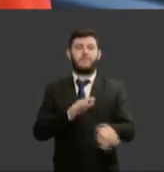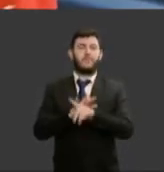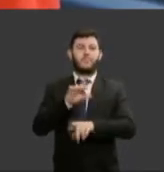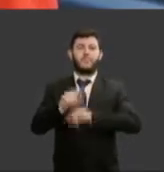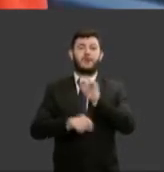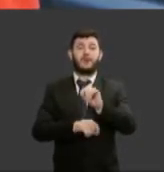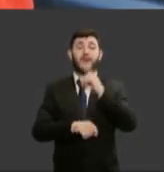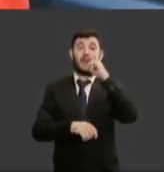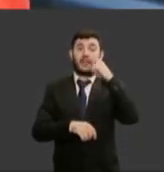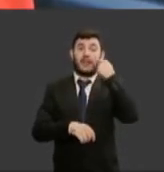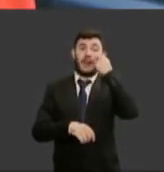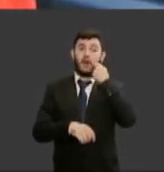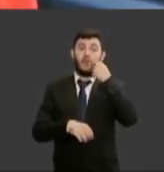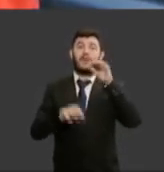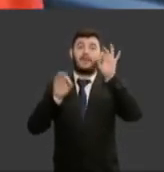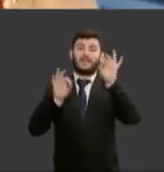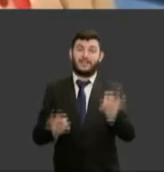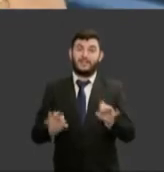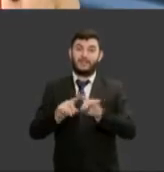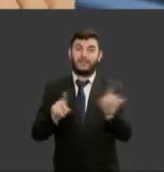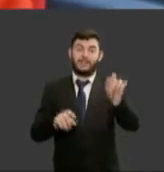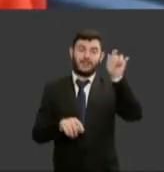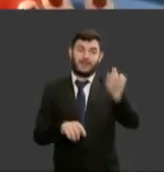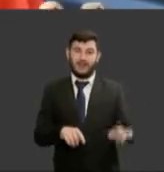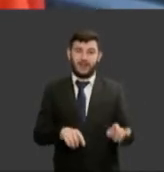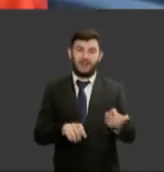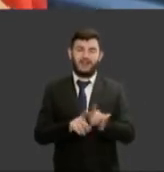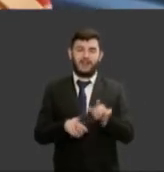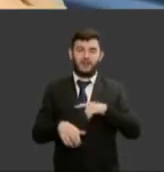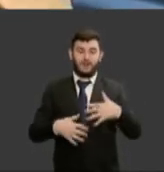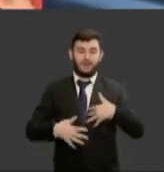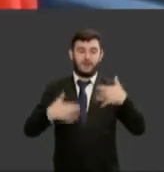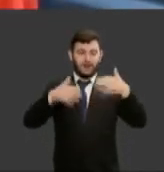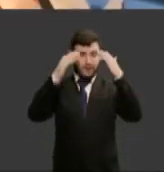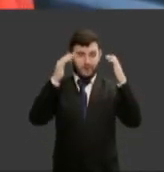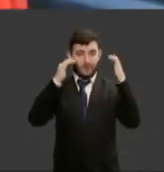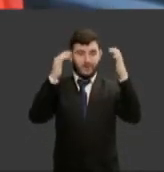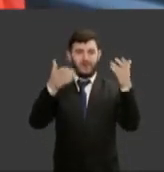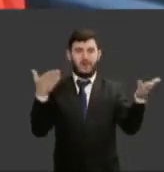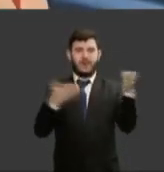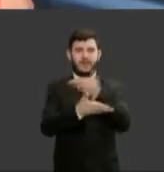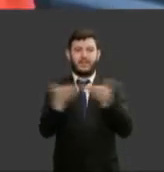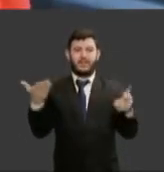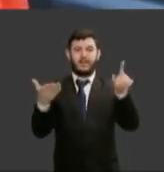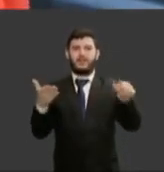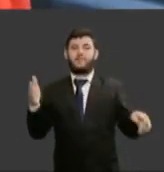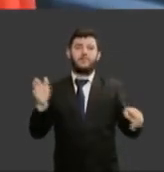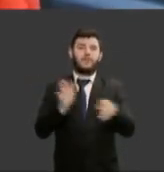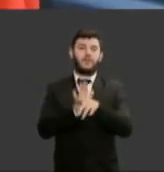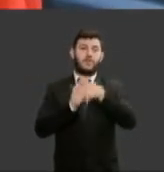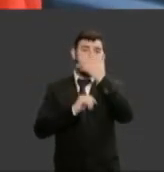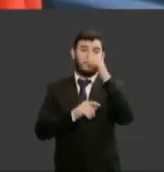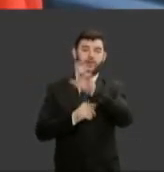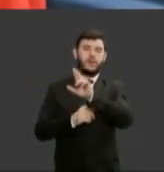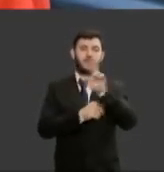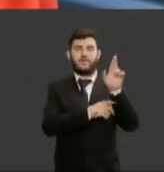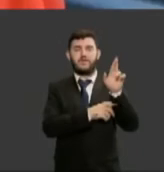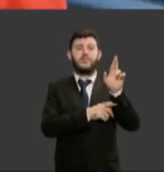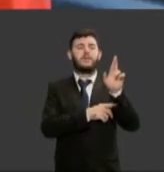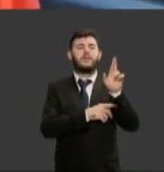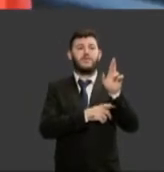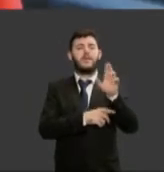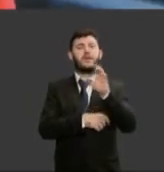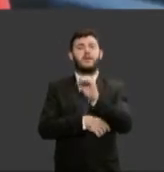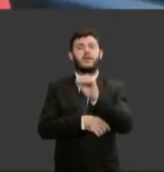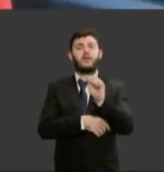mas acima de tudo divide comigo uma honraria gigante que é ser membro honorário vitalício da Ordem dos Advogados do